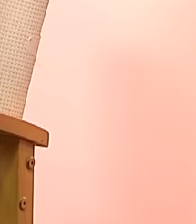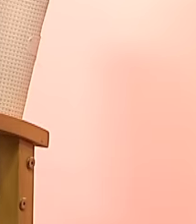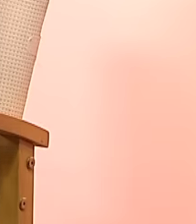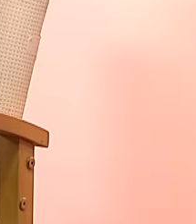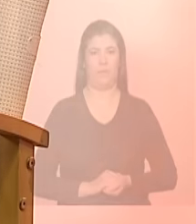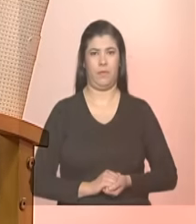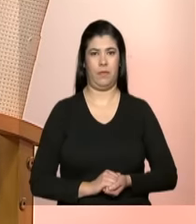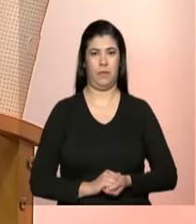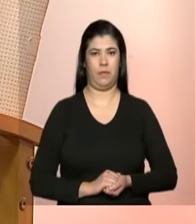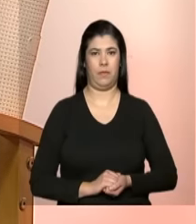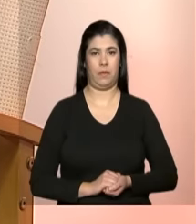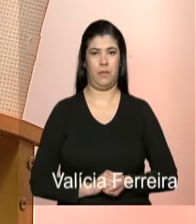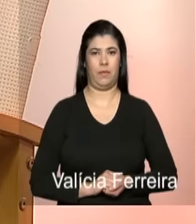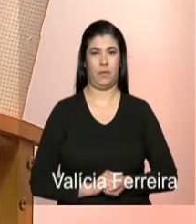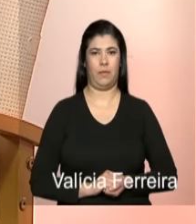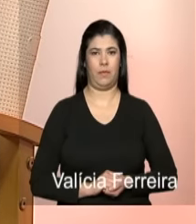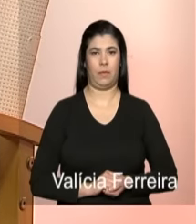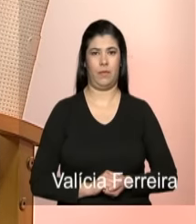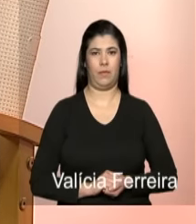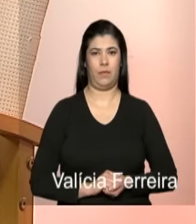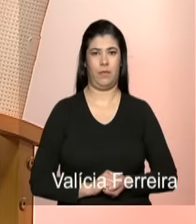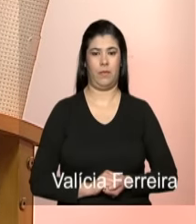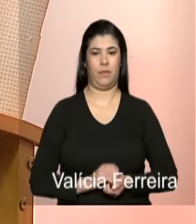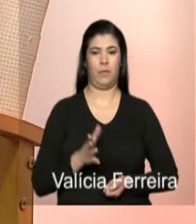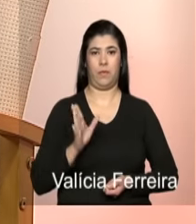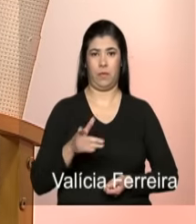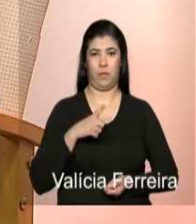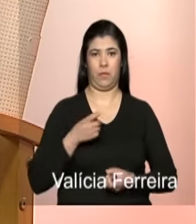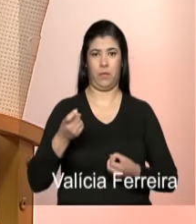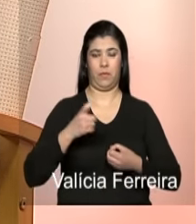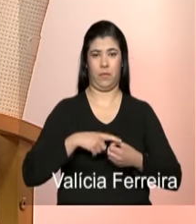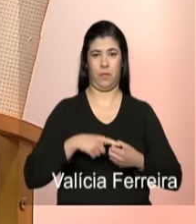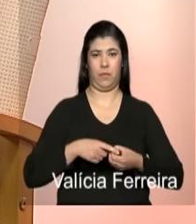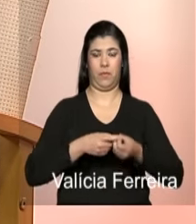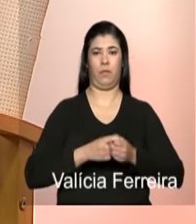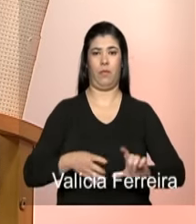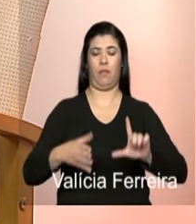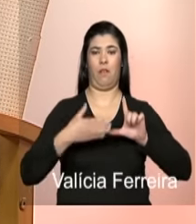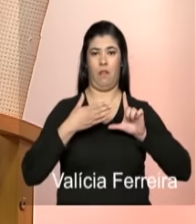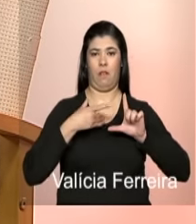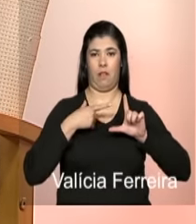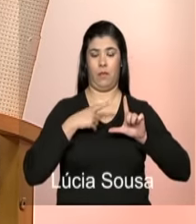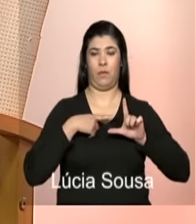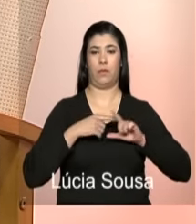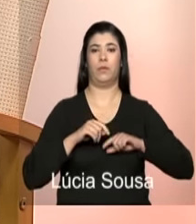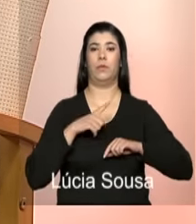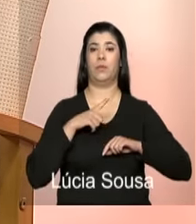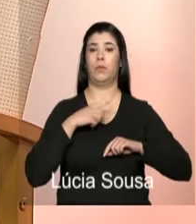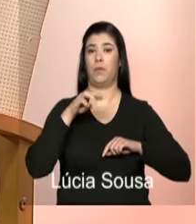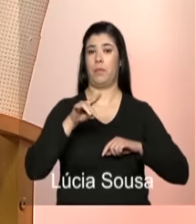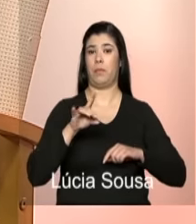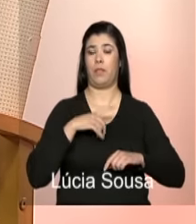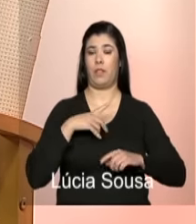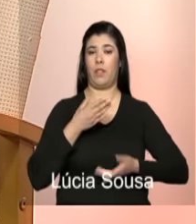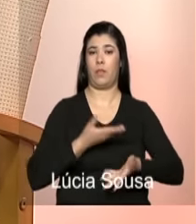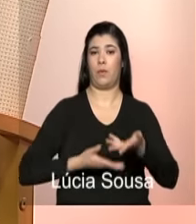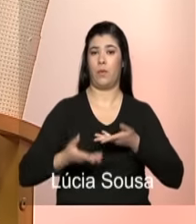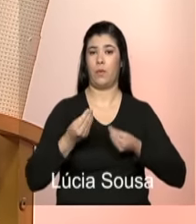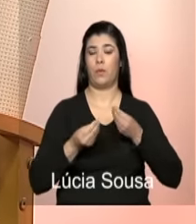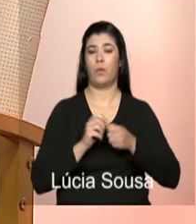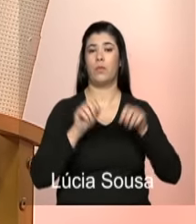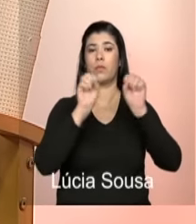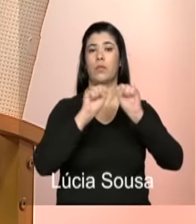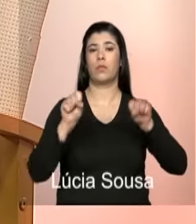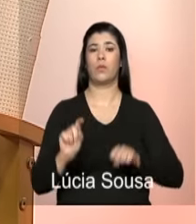Estamos de volta com a teleconferência do MDS, hoje conversando sobre os serviços de acolhimento no Sistema